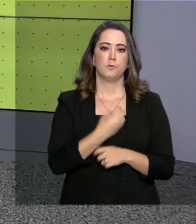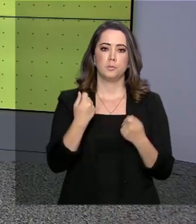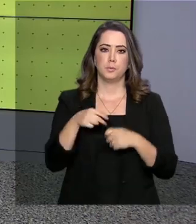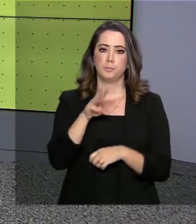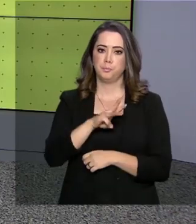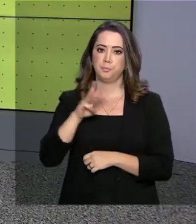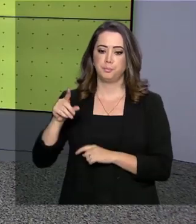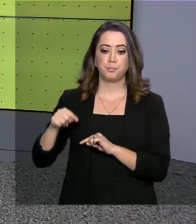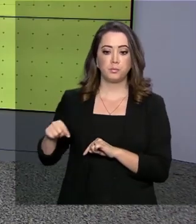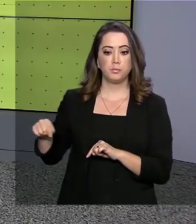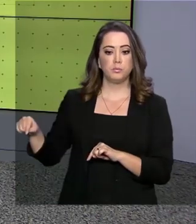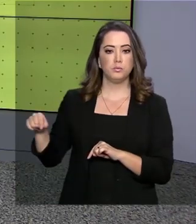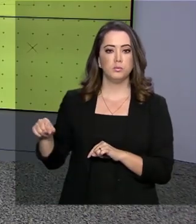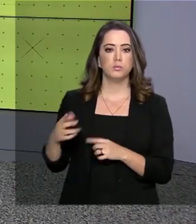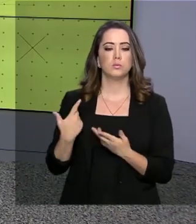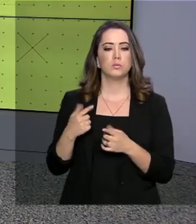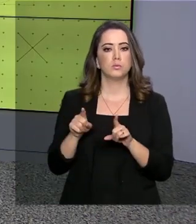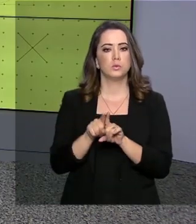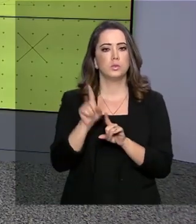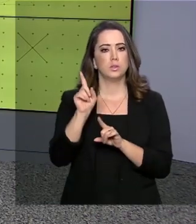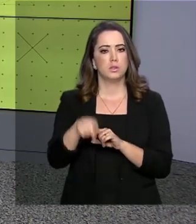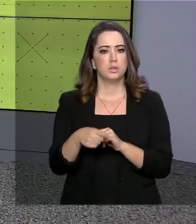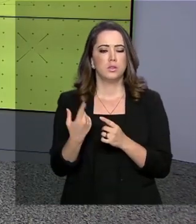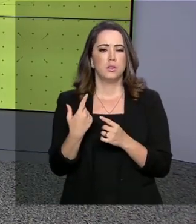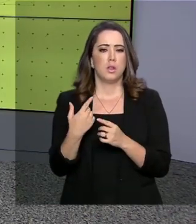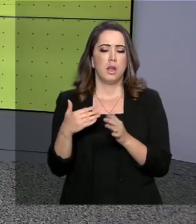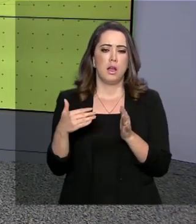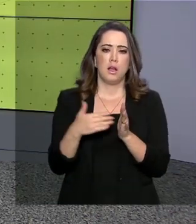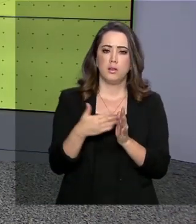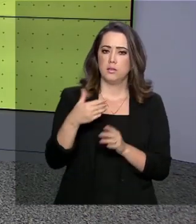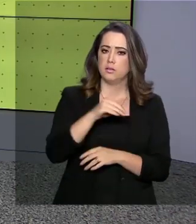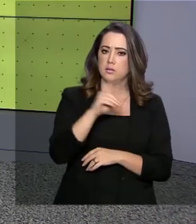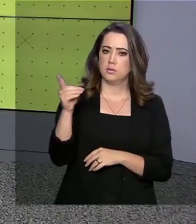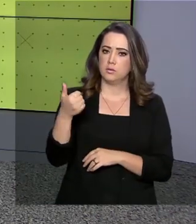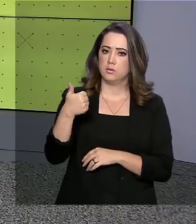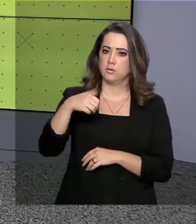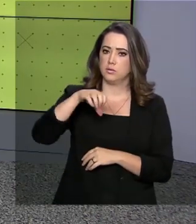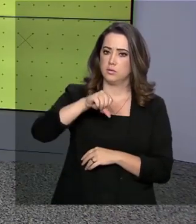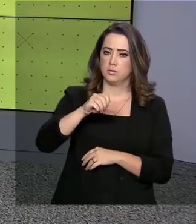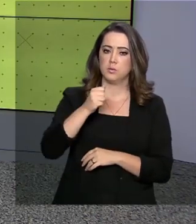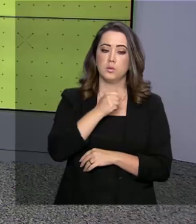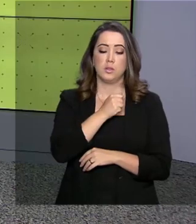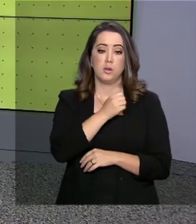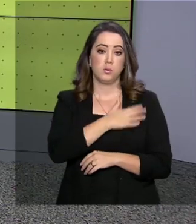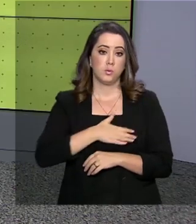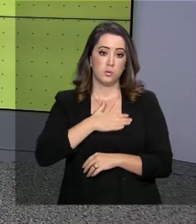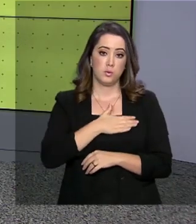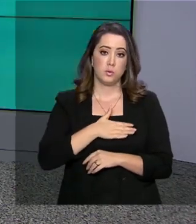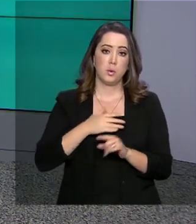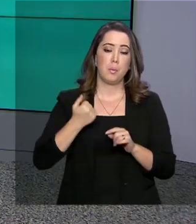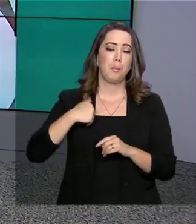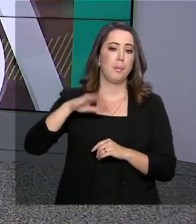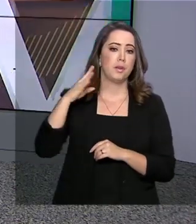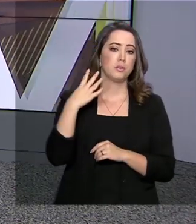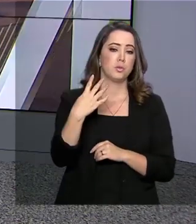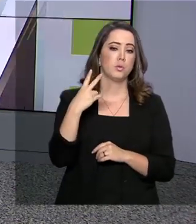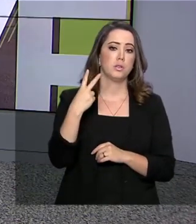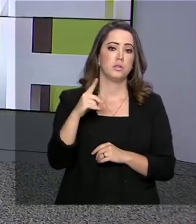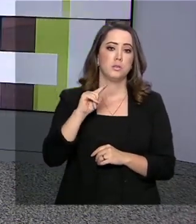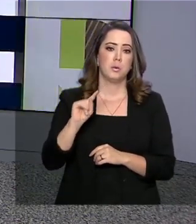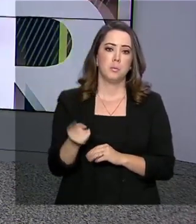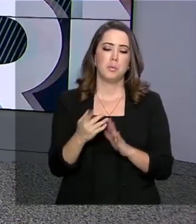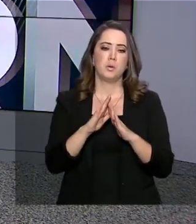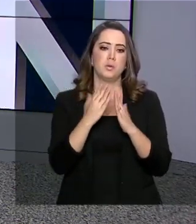www.escrevendofuturo.org.br até 19 de agosto. Mais de 42 mil